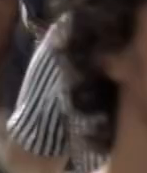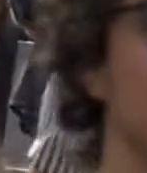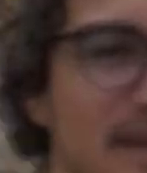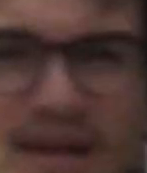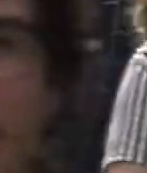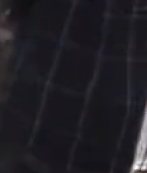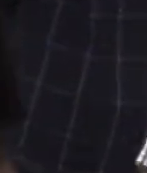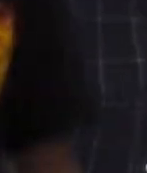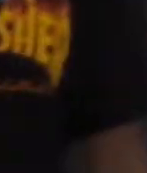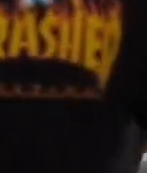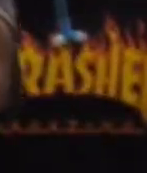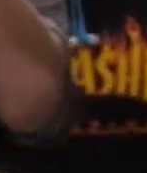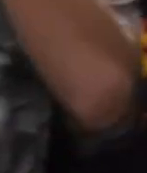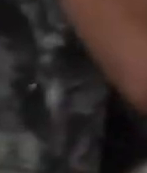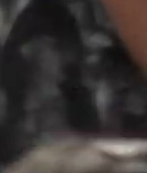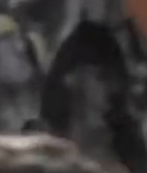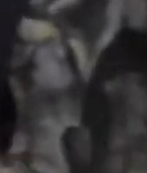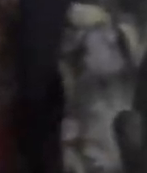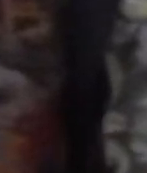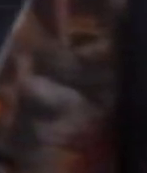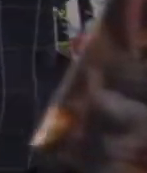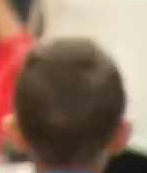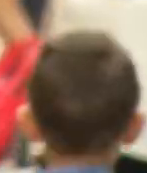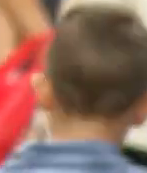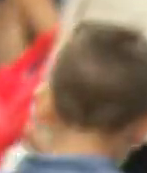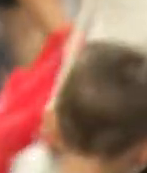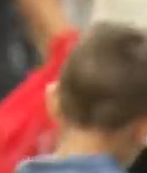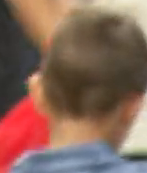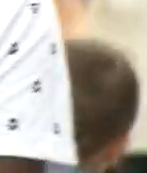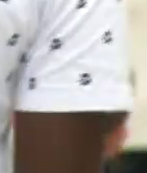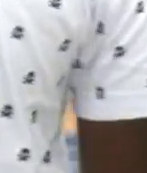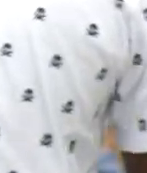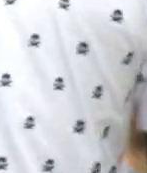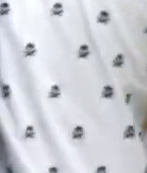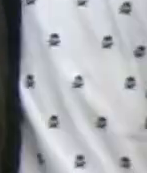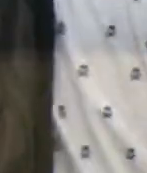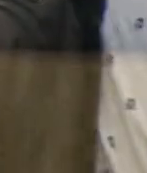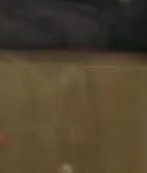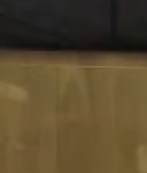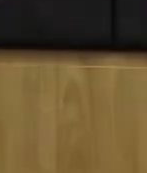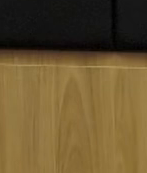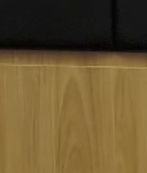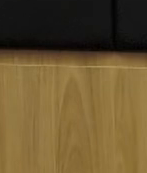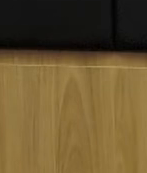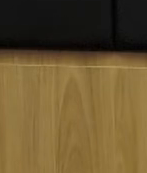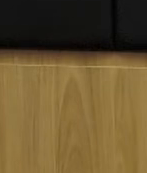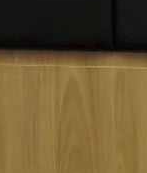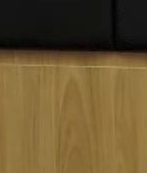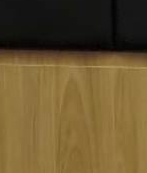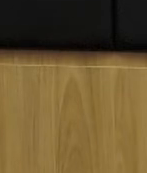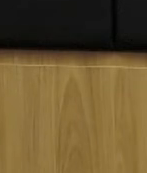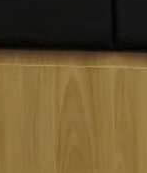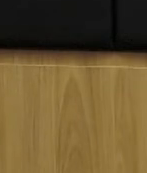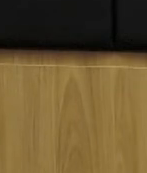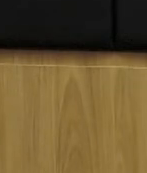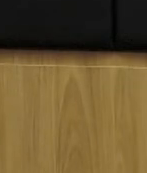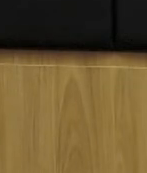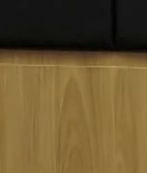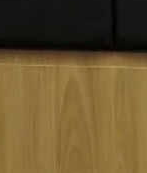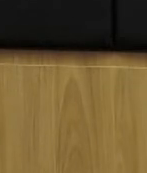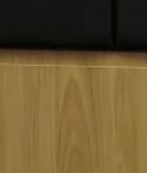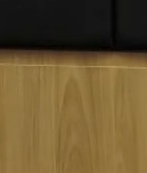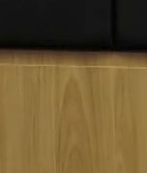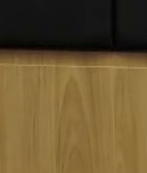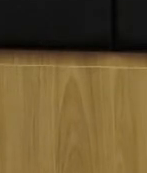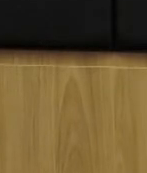Para lembrar a importância do dia da consciência negra, comemorada em 20 de novembro, a integrante do Fórum Setorial de Cultura